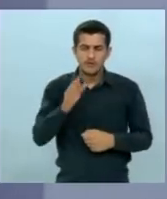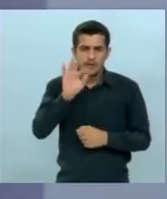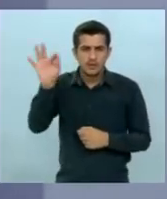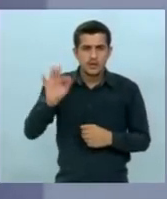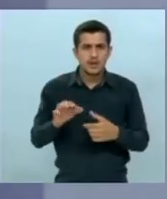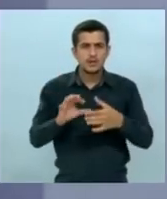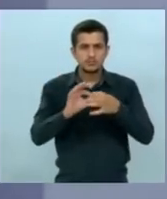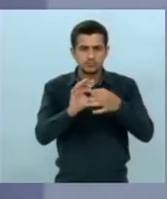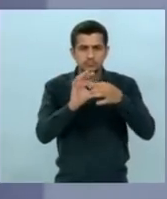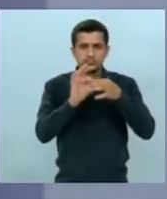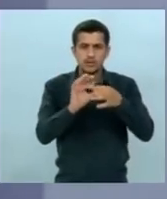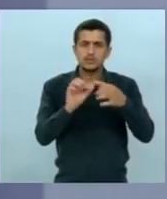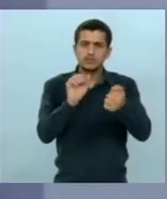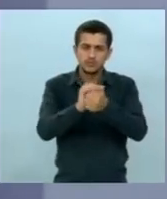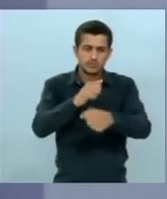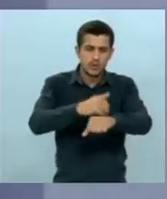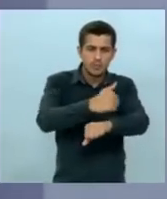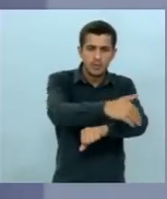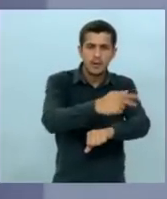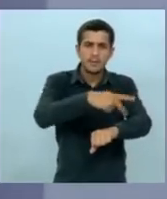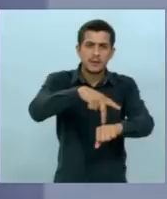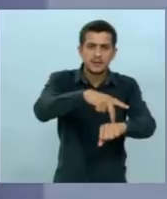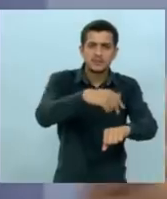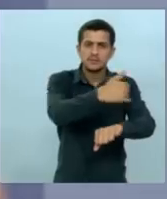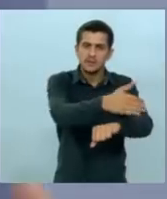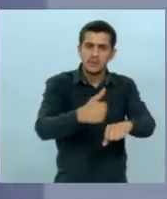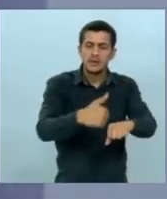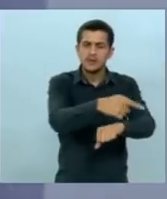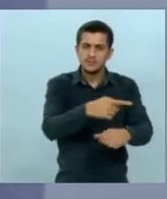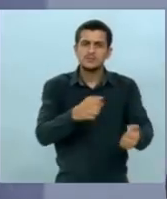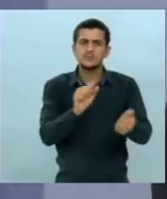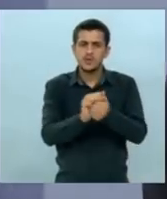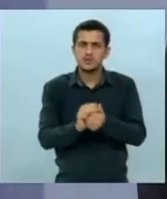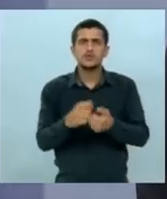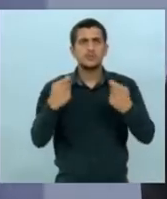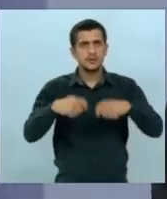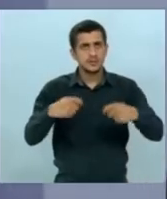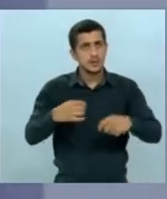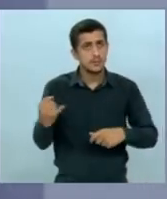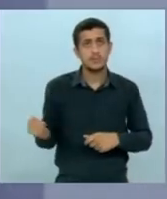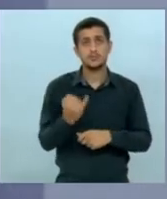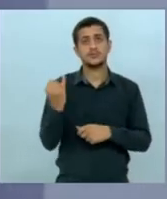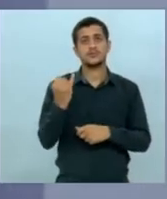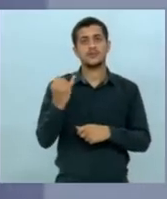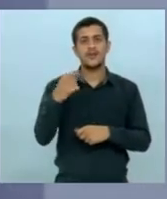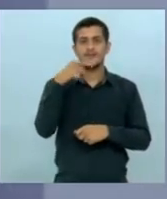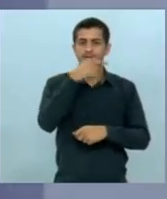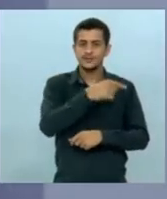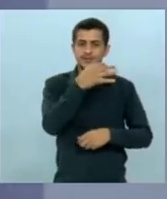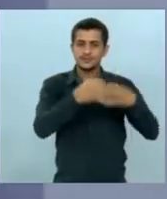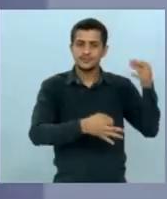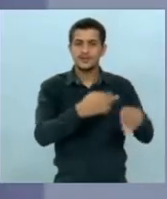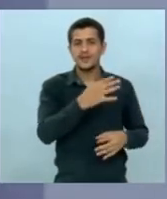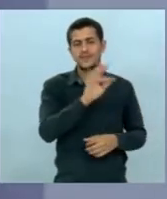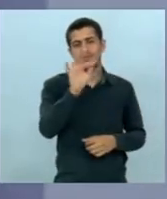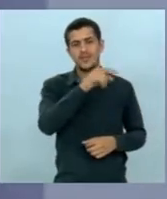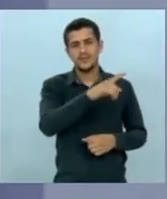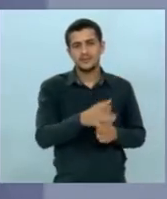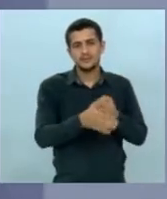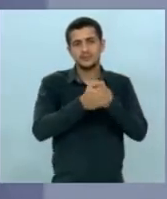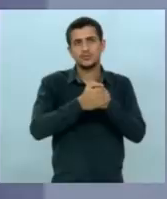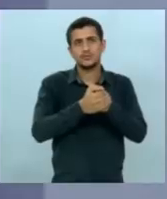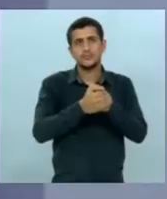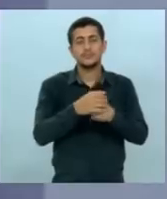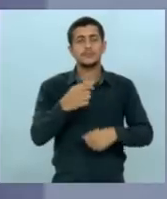fronteiras do Brasil e se omite nisso e você se esconde porque você vem da Justiça Federal e quero dizer mais uma coisa